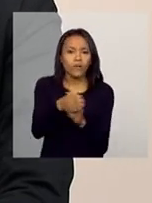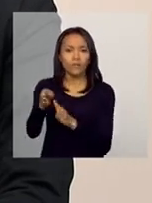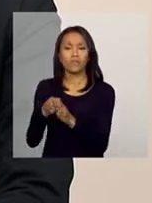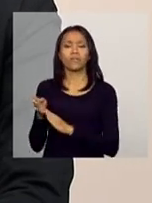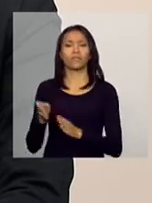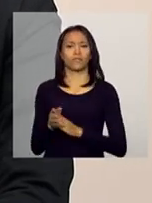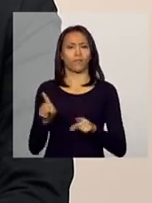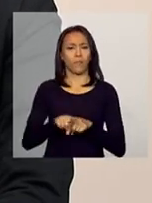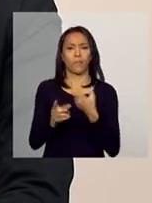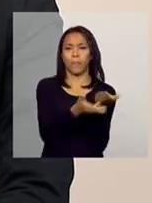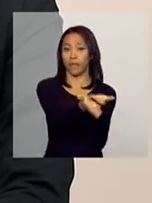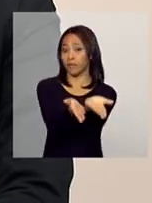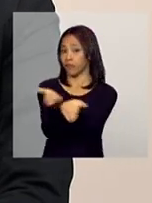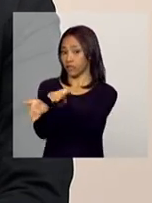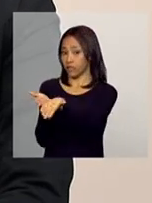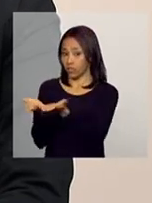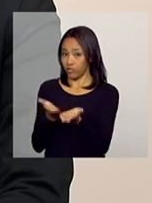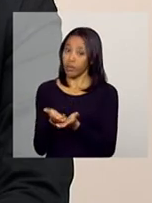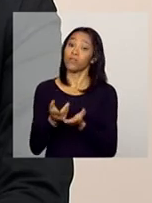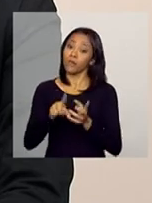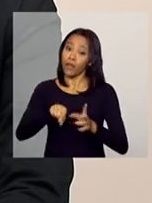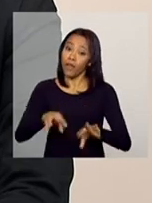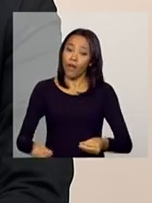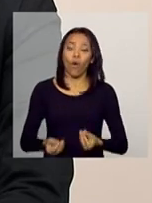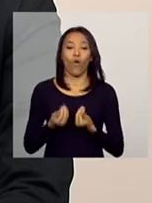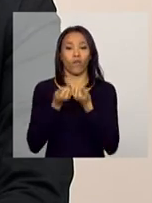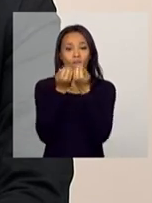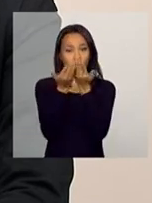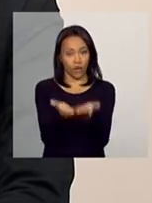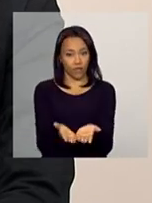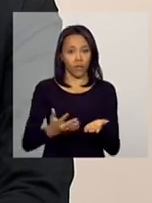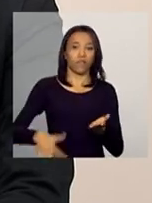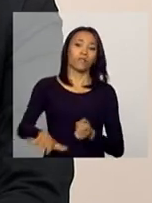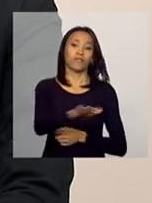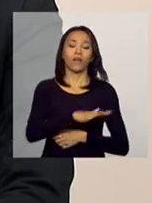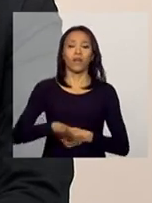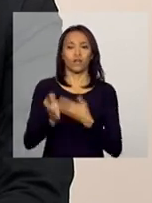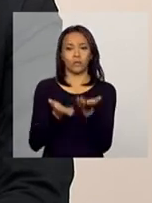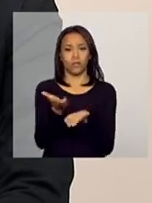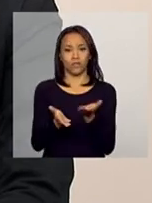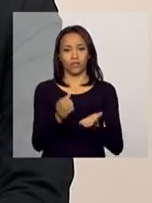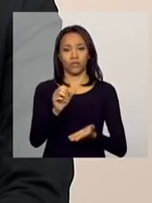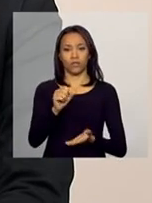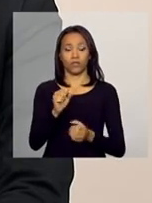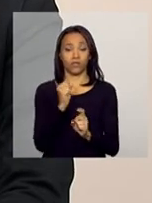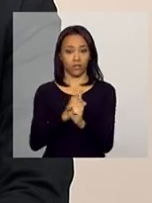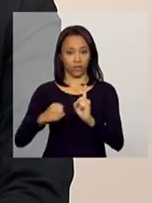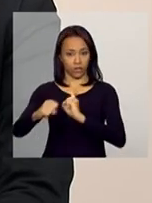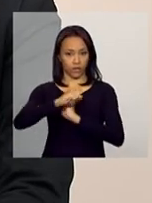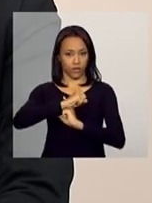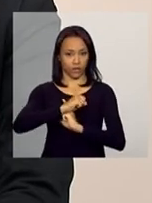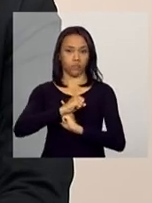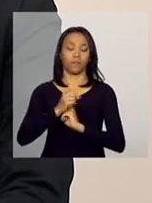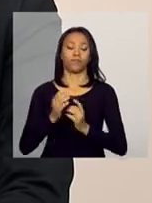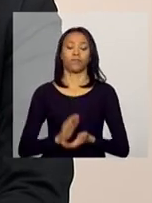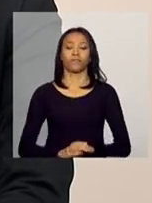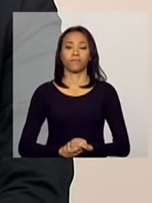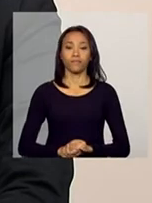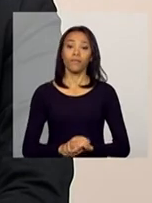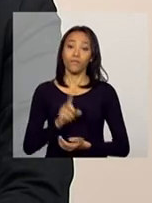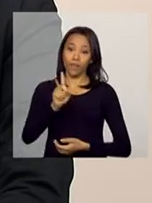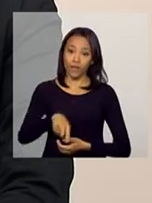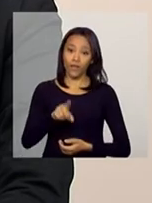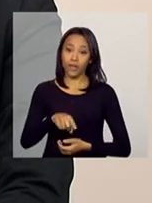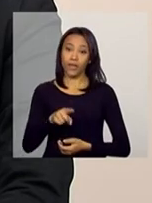e no acompanhamento familiar ofertado pelos serviços socioassistenciais, PAIF, no caso da Proteção Social Básica, que o